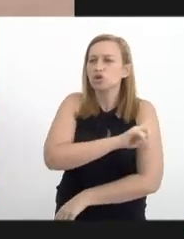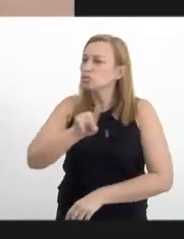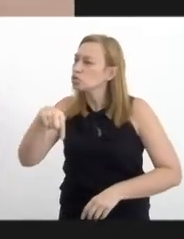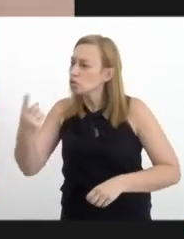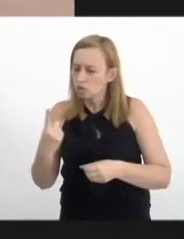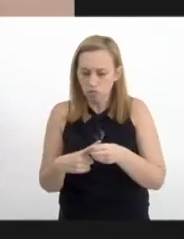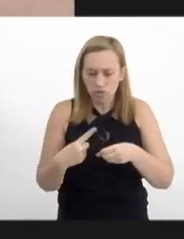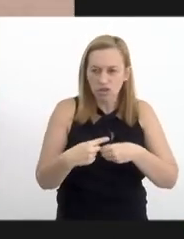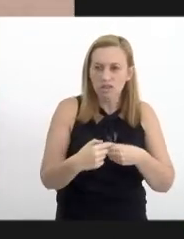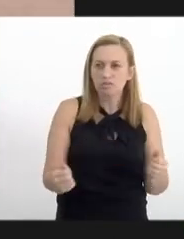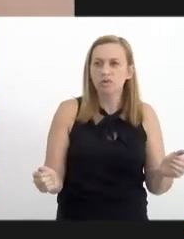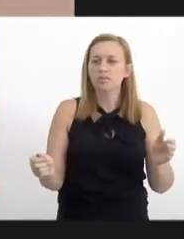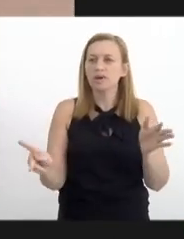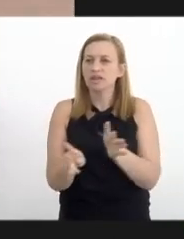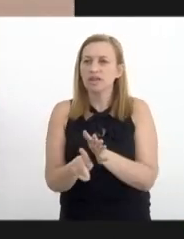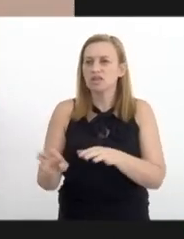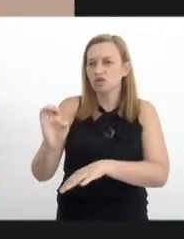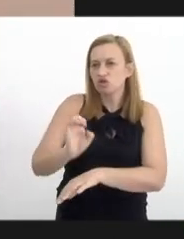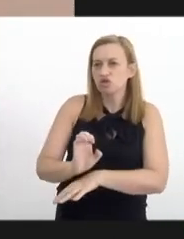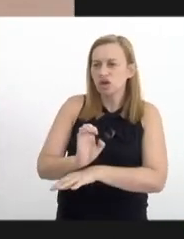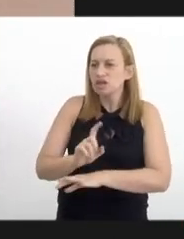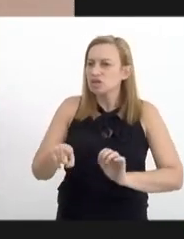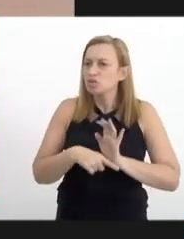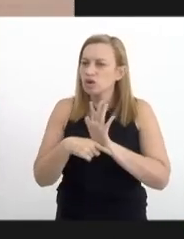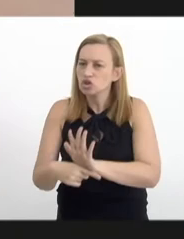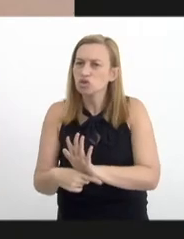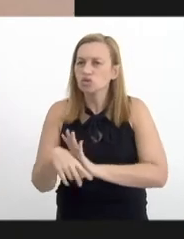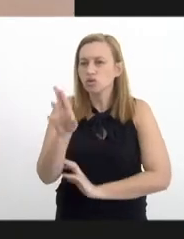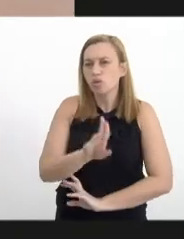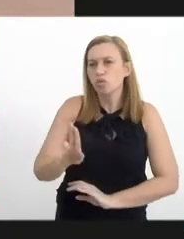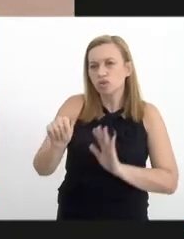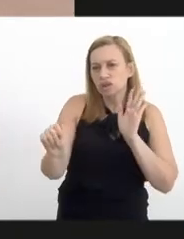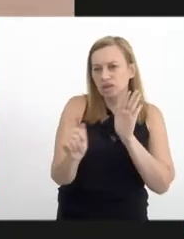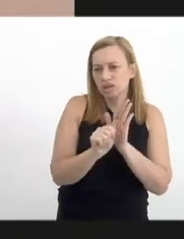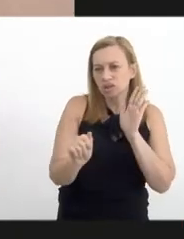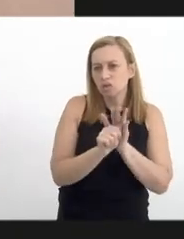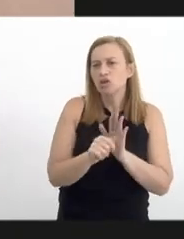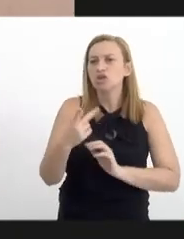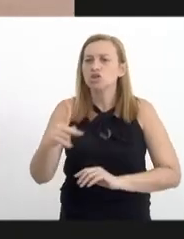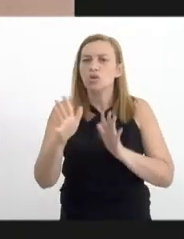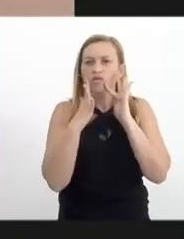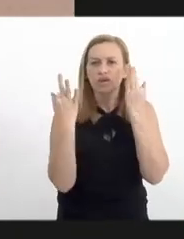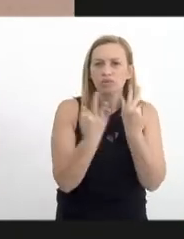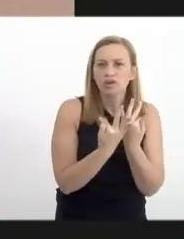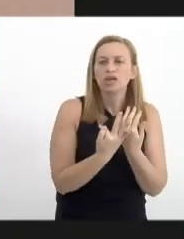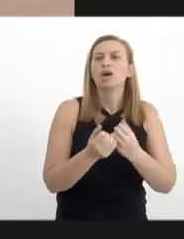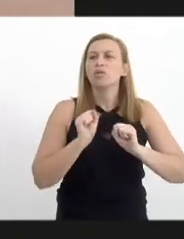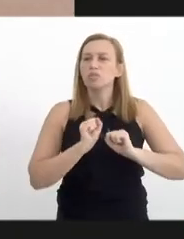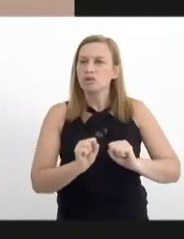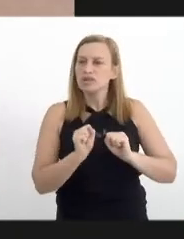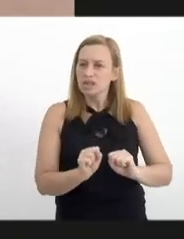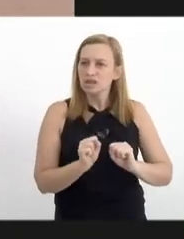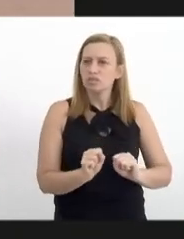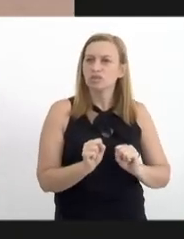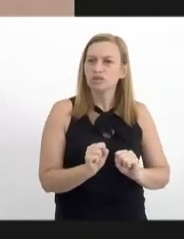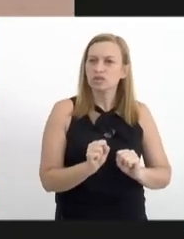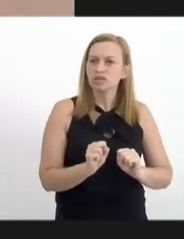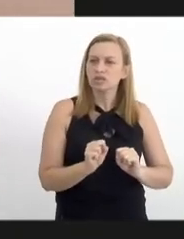municípios do estado no atendimento ao usuário de drogas e aos seus familiares e possamos dessa forma